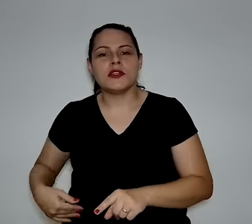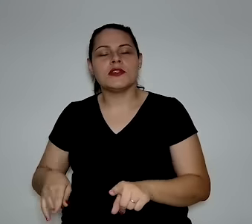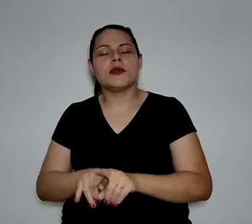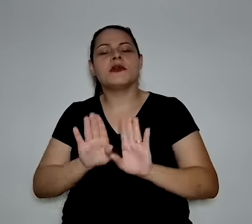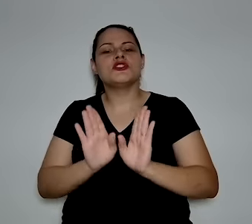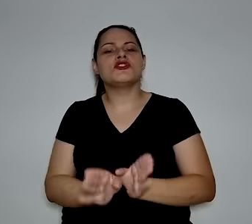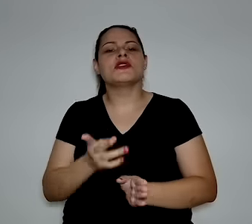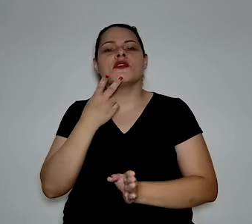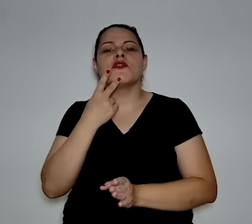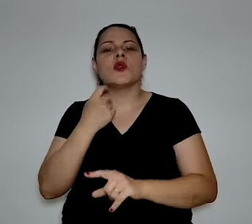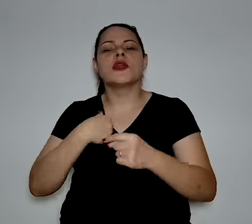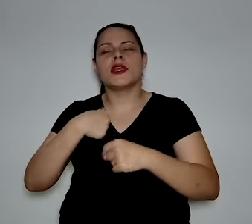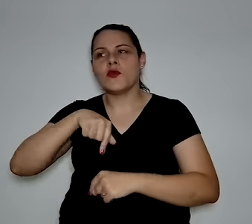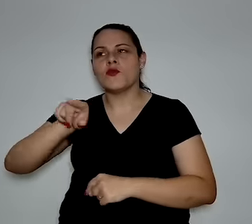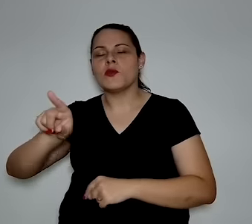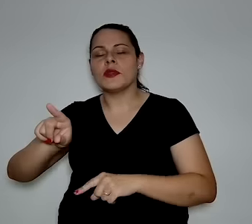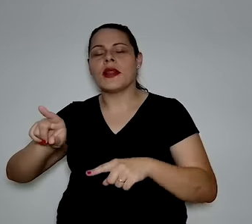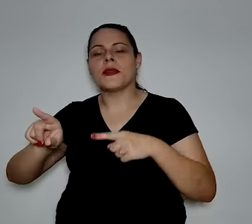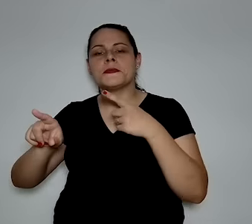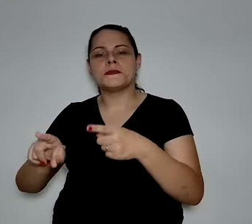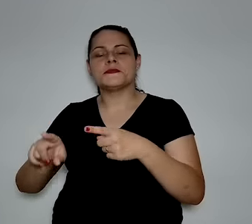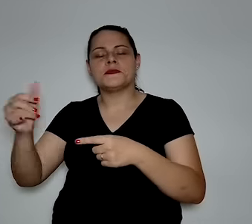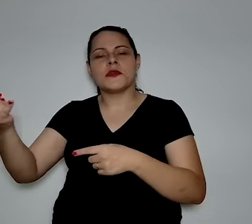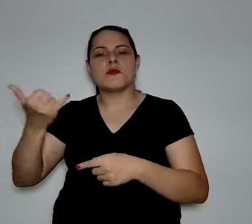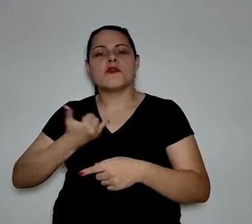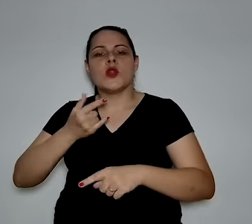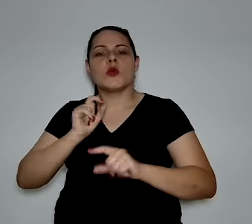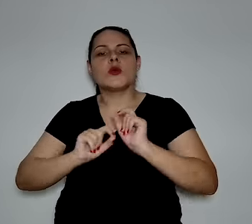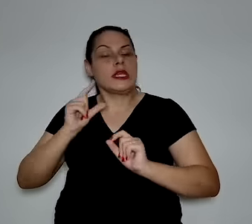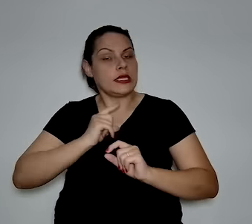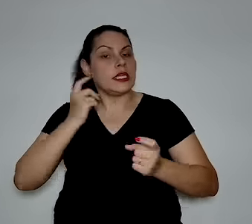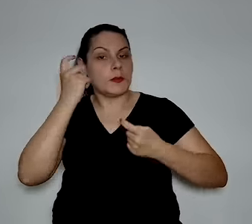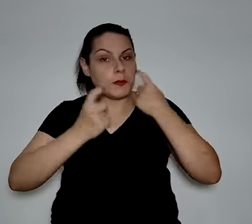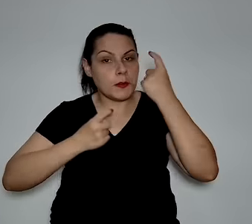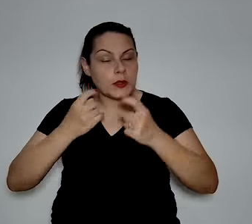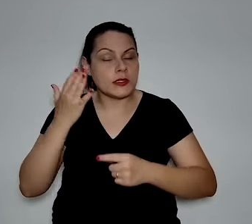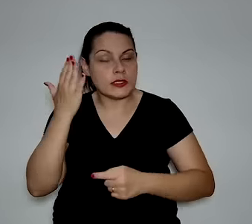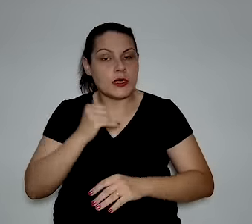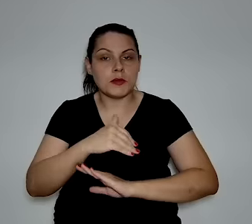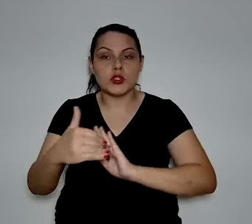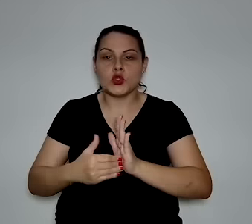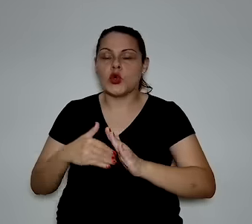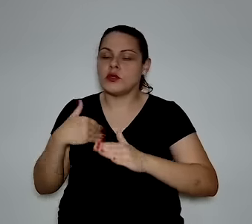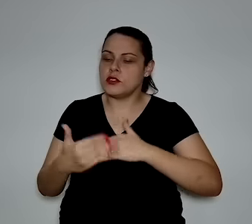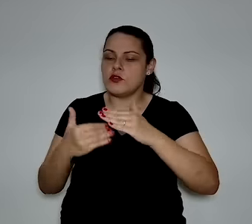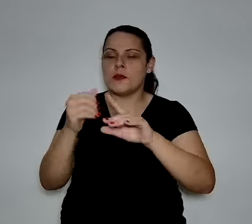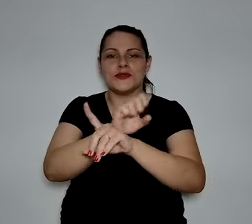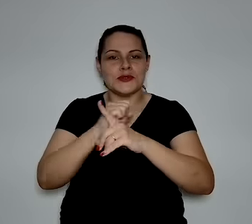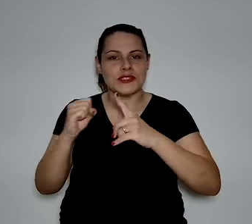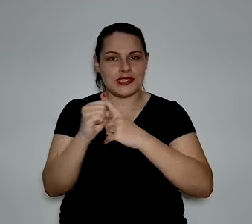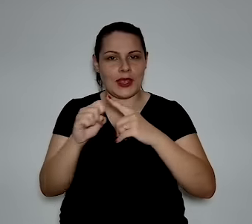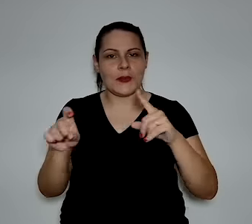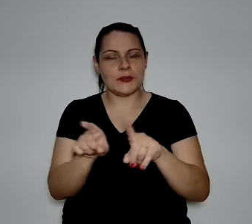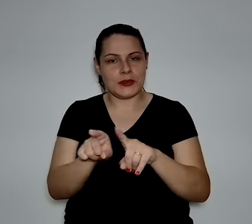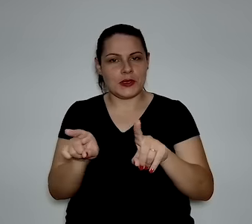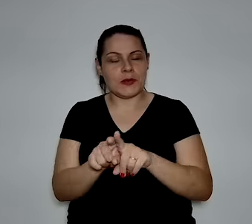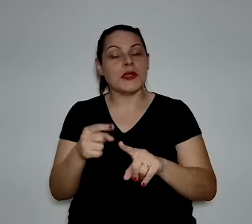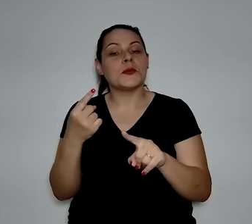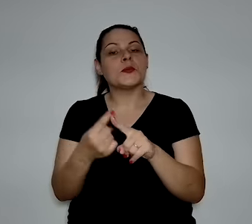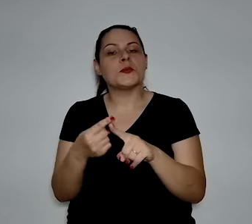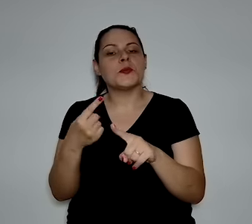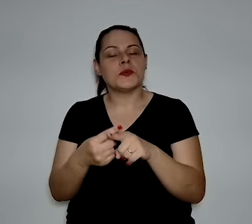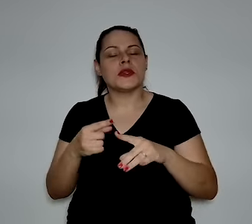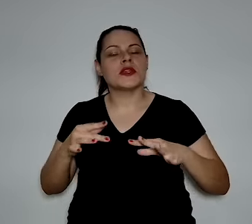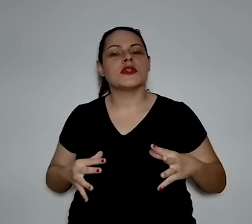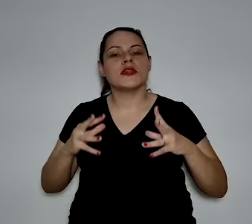governador Elmano disse, quando eu fui lá, é que há uma preocupação em levar a desenvolvimento social também, com